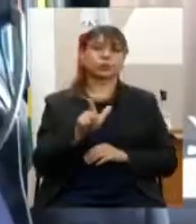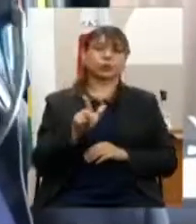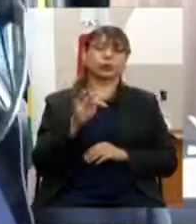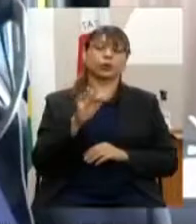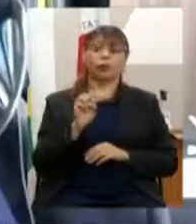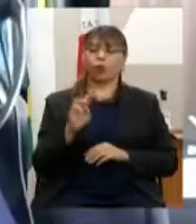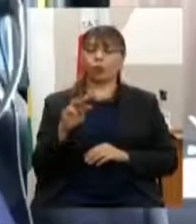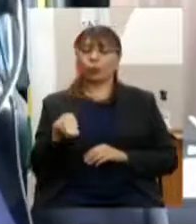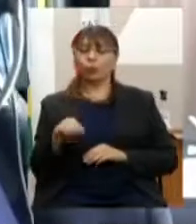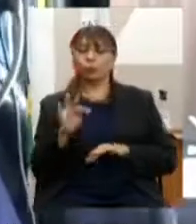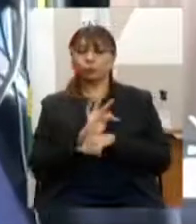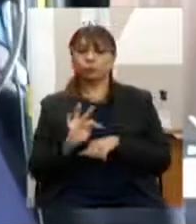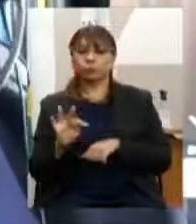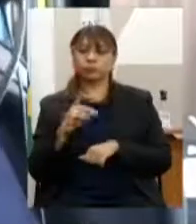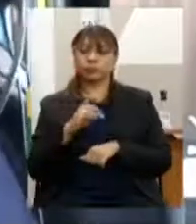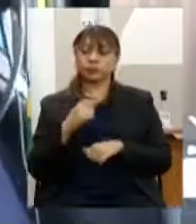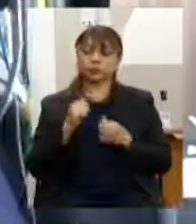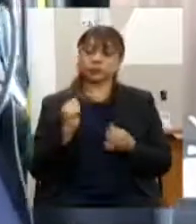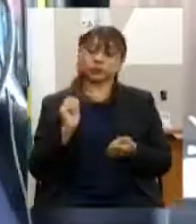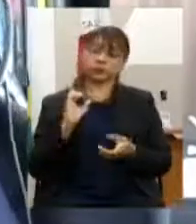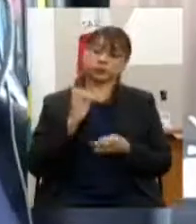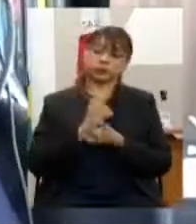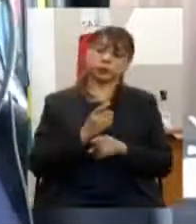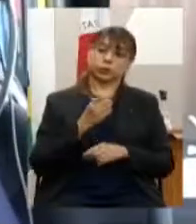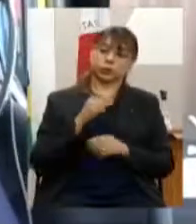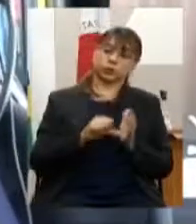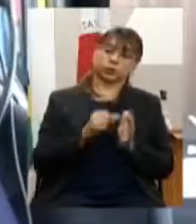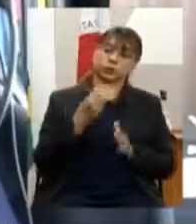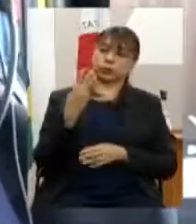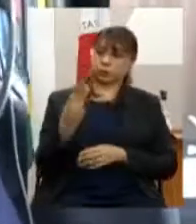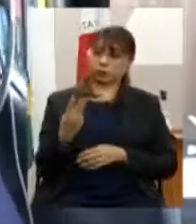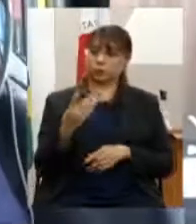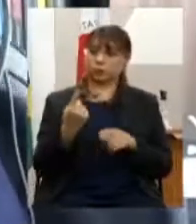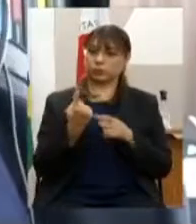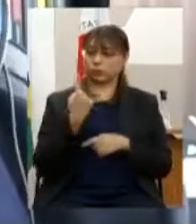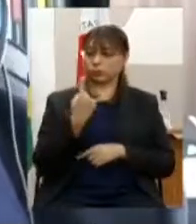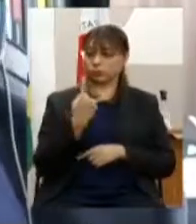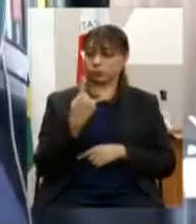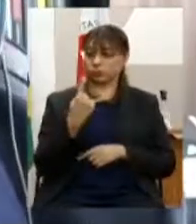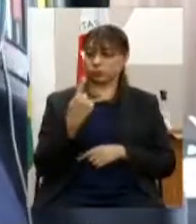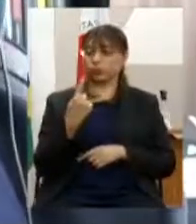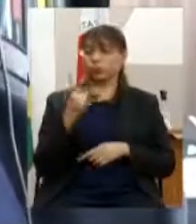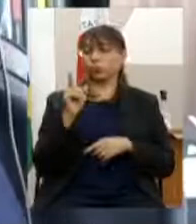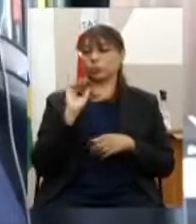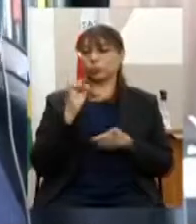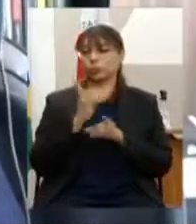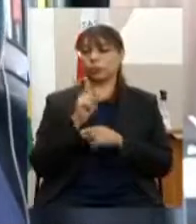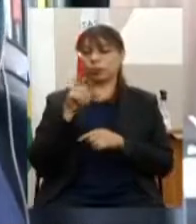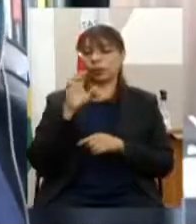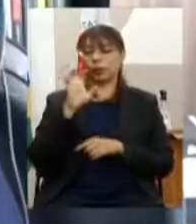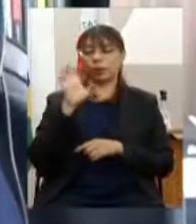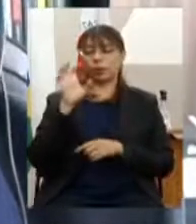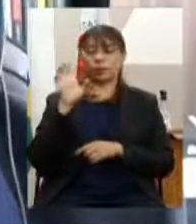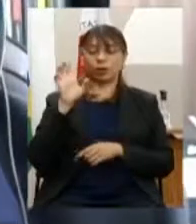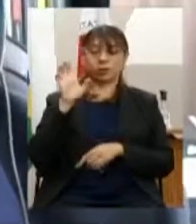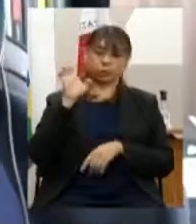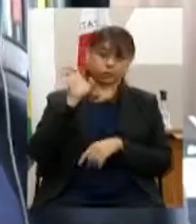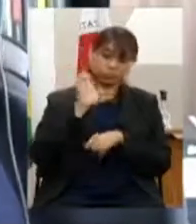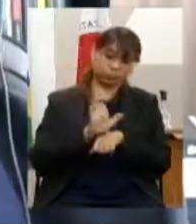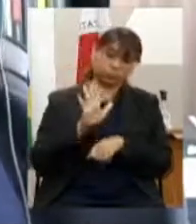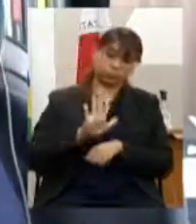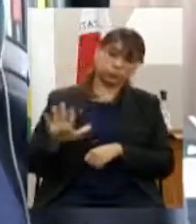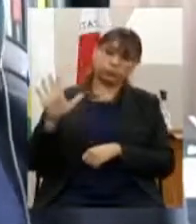com 3 encontros regionais e um encontro estadual para discutir a revisão do plano estadual de cultura e a